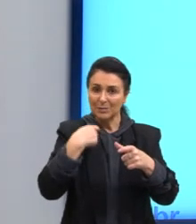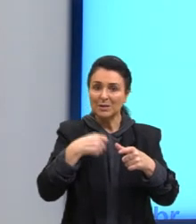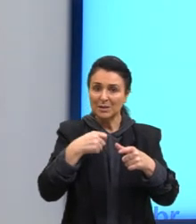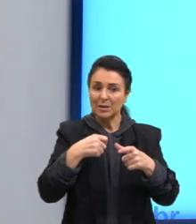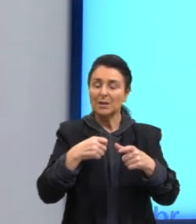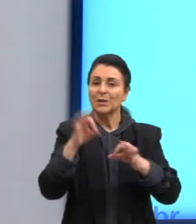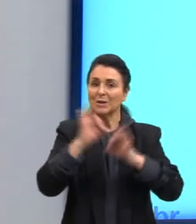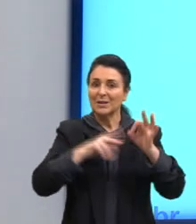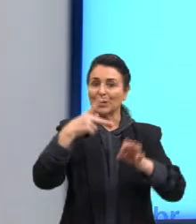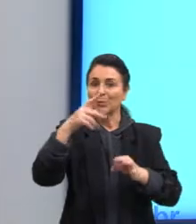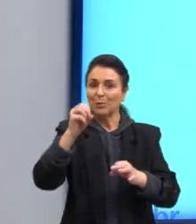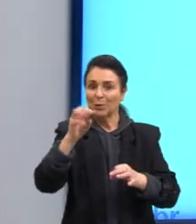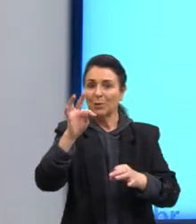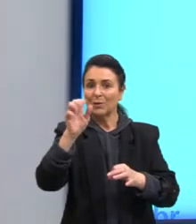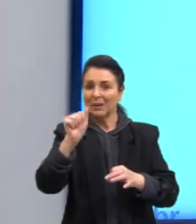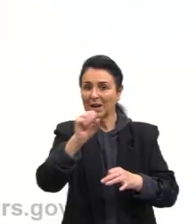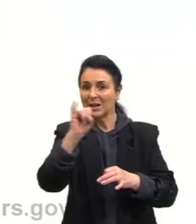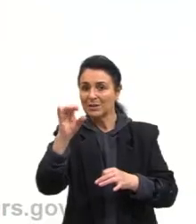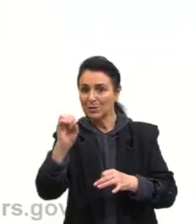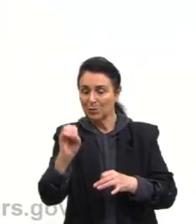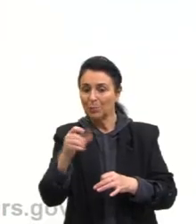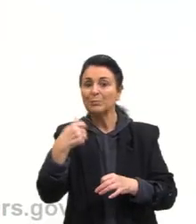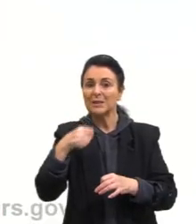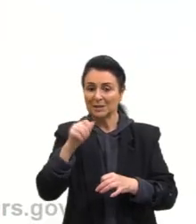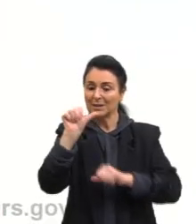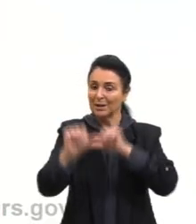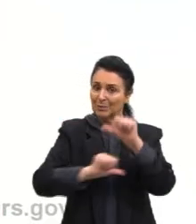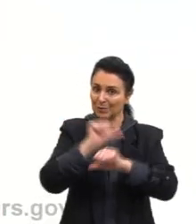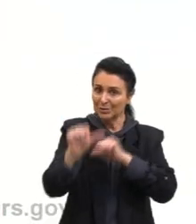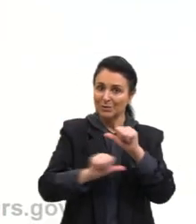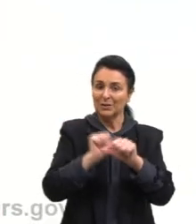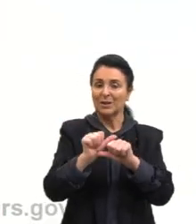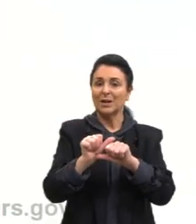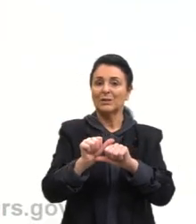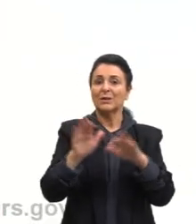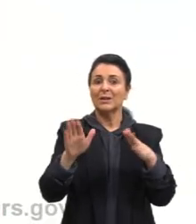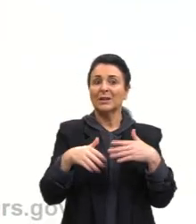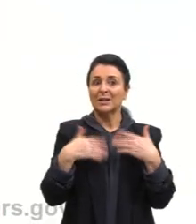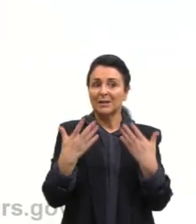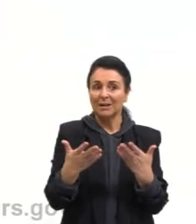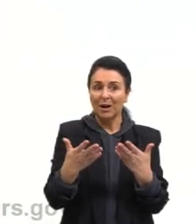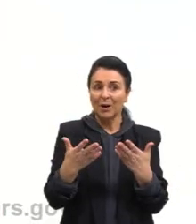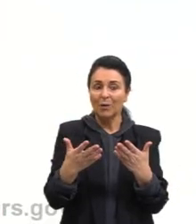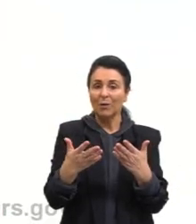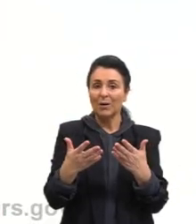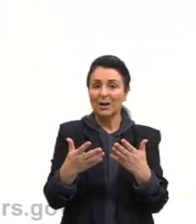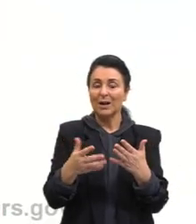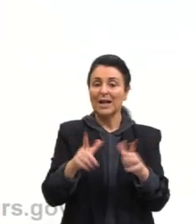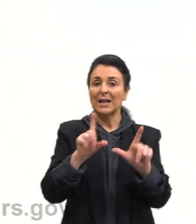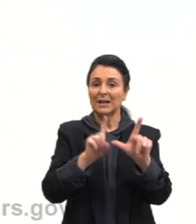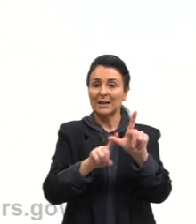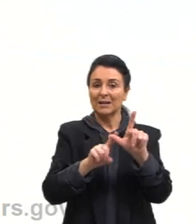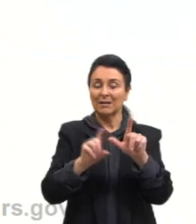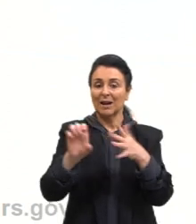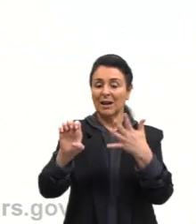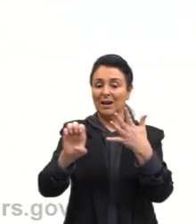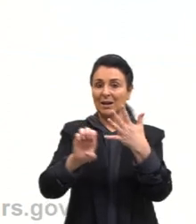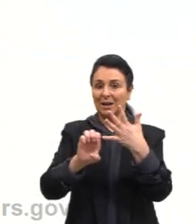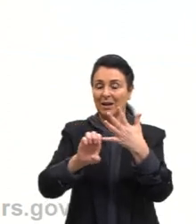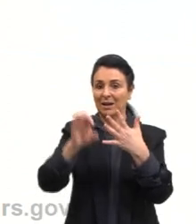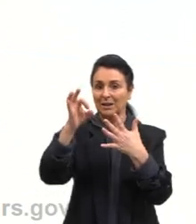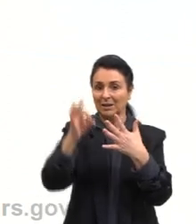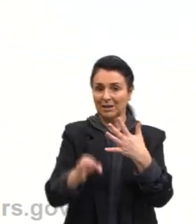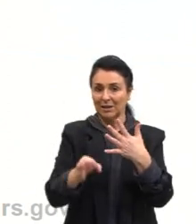corrigido. Então, a alternativa ideal é o hidróxido de potássio, certo? Então, além de saber os